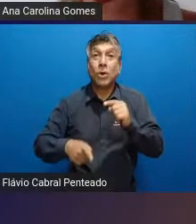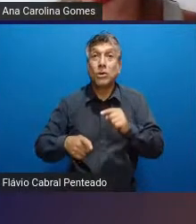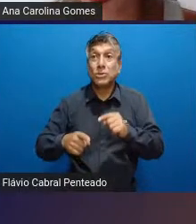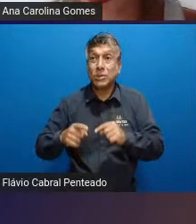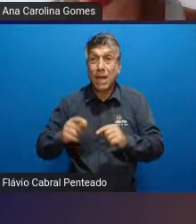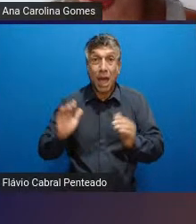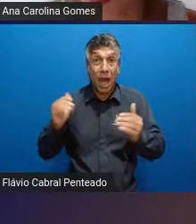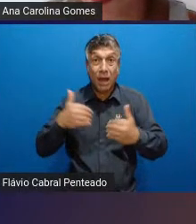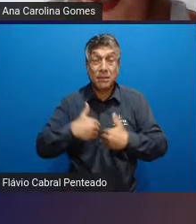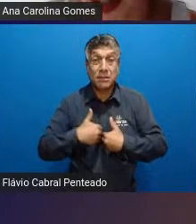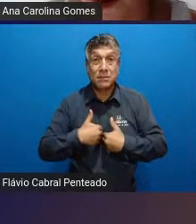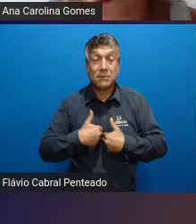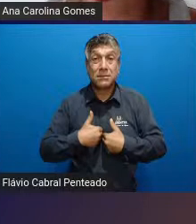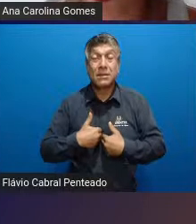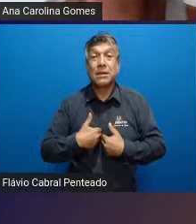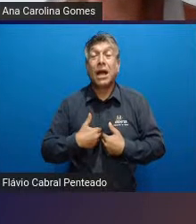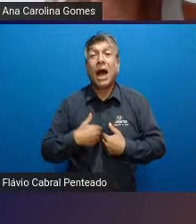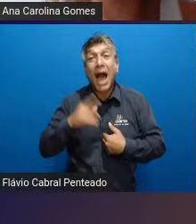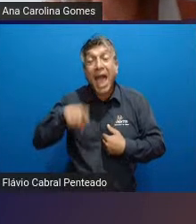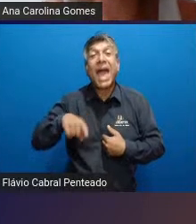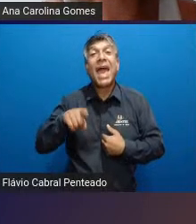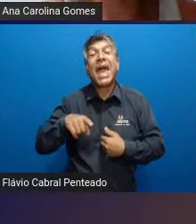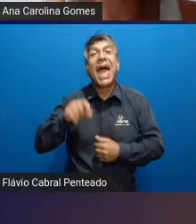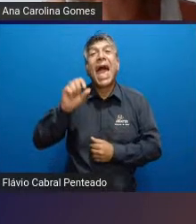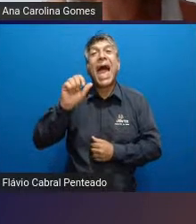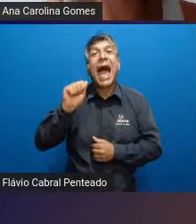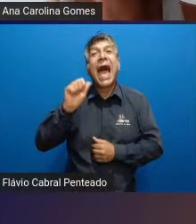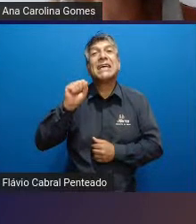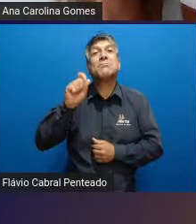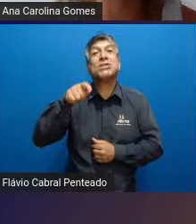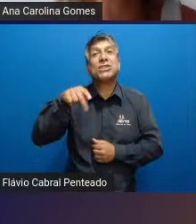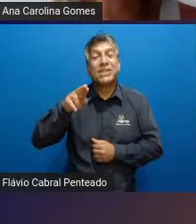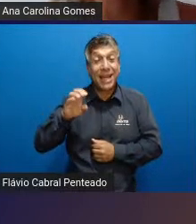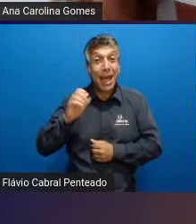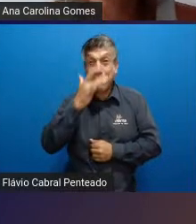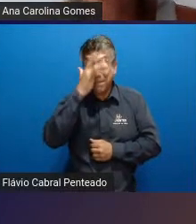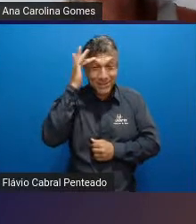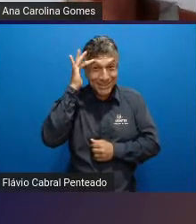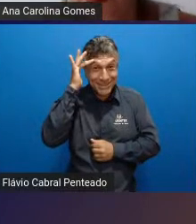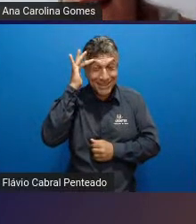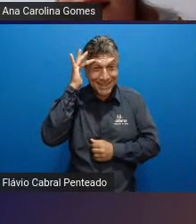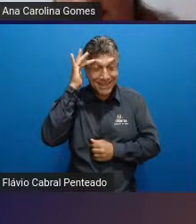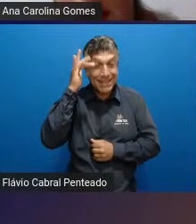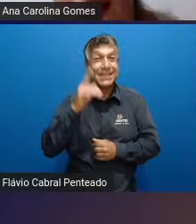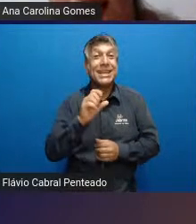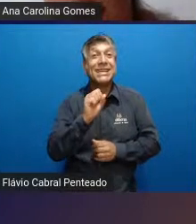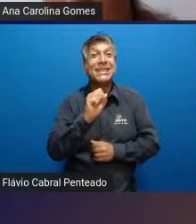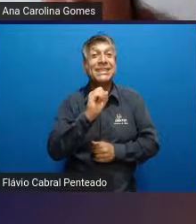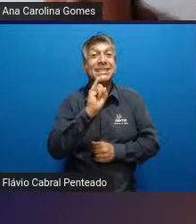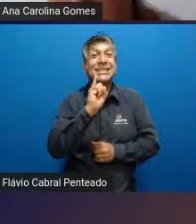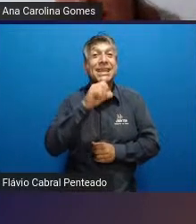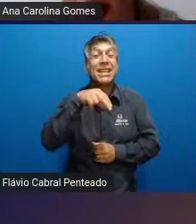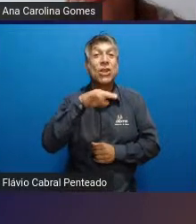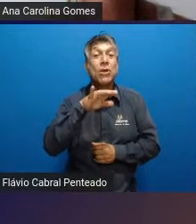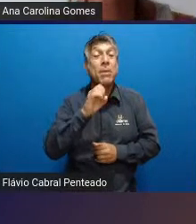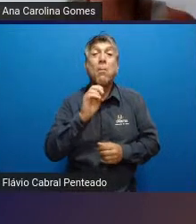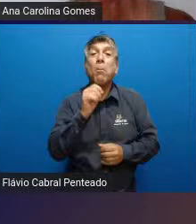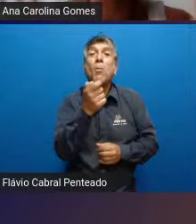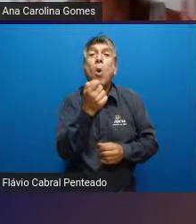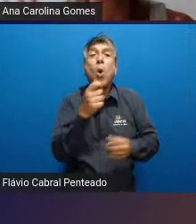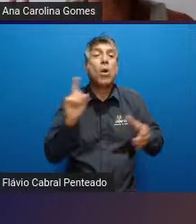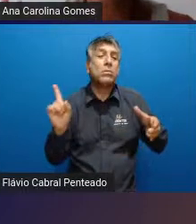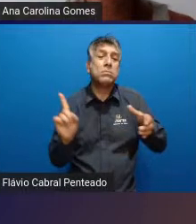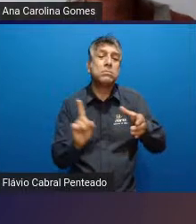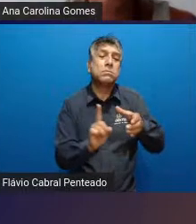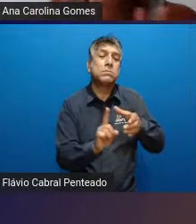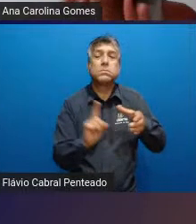autismo como síndrome de Asperger né que é só aquela pessoa que ela tem pouca interação social essa é